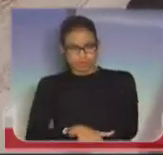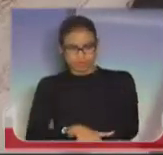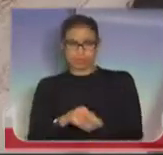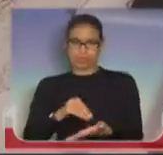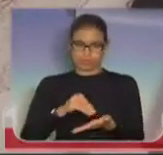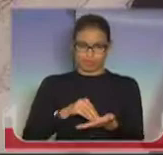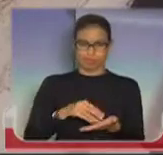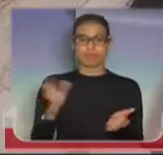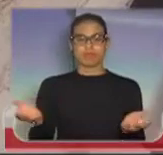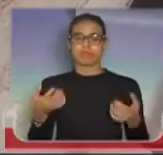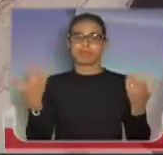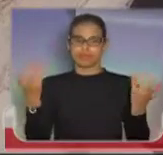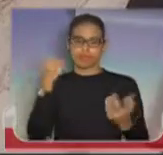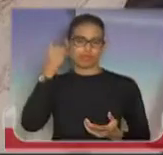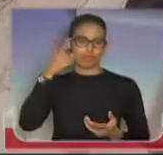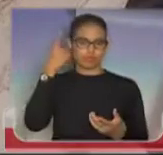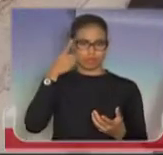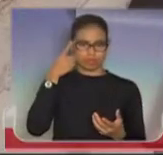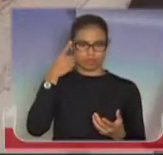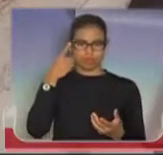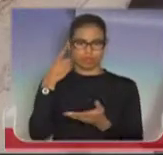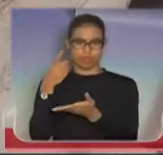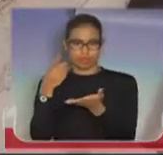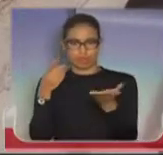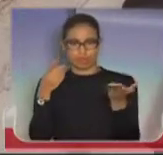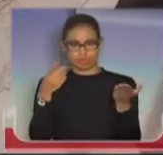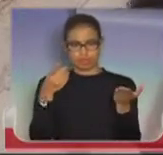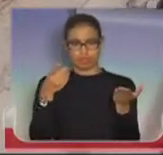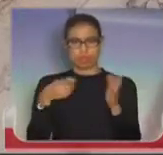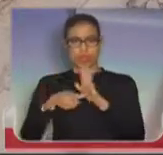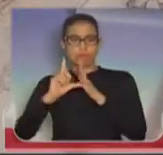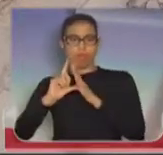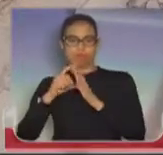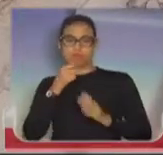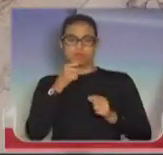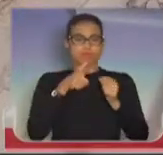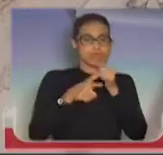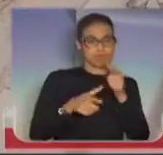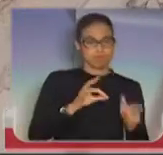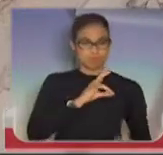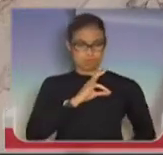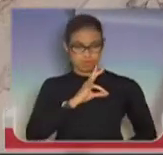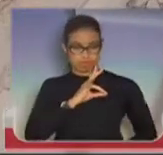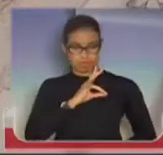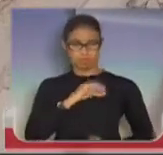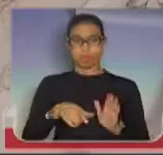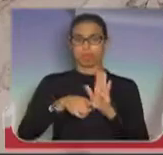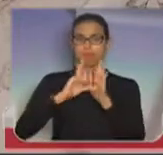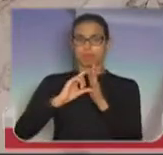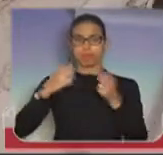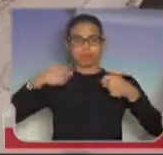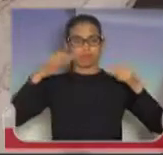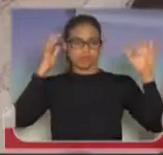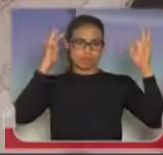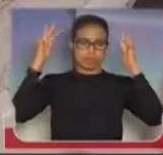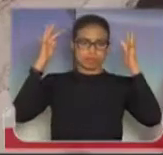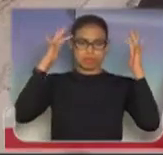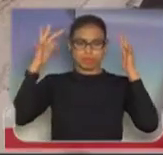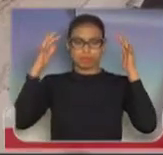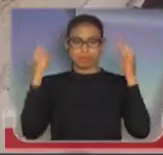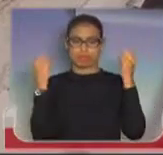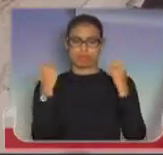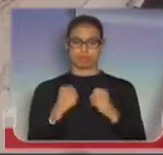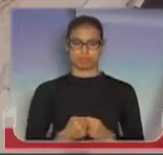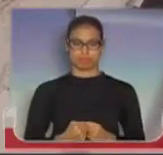senhores deputados, suas excelências, antes de vir falar mal da nossa polícia, pensa bem no que vai falar.